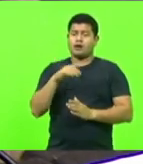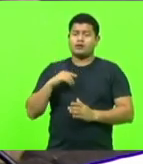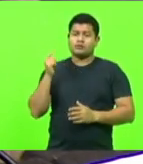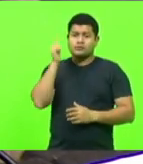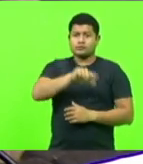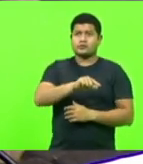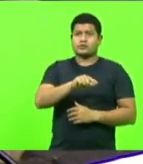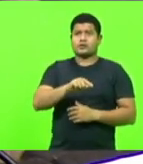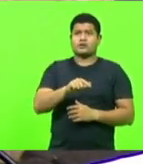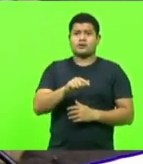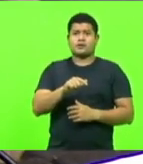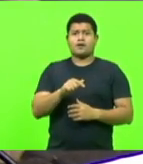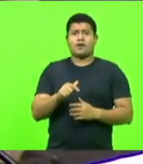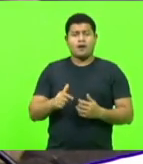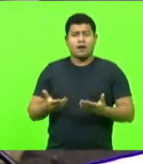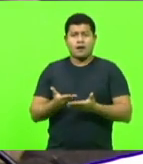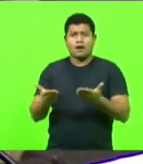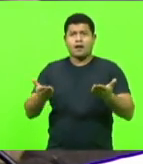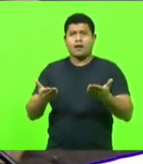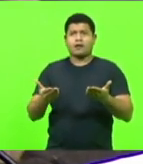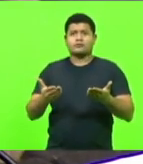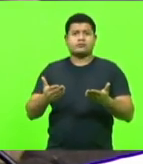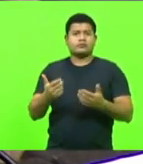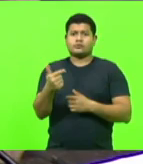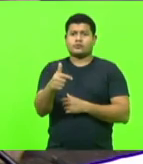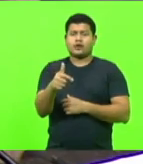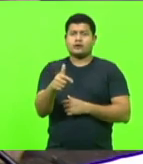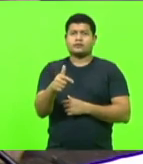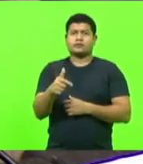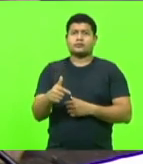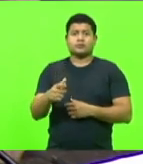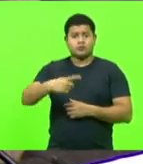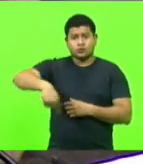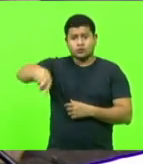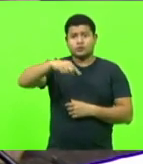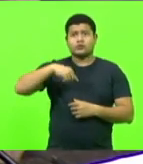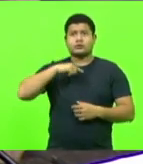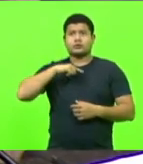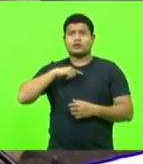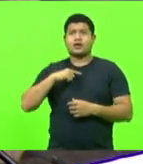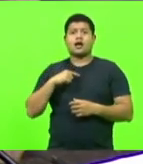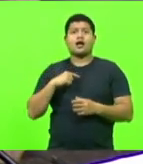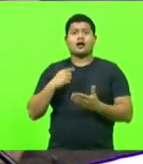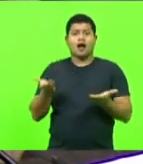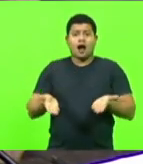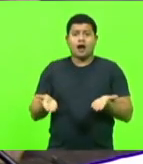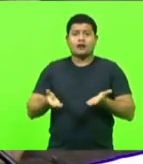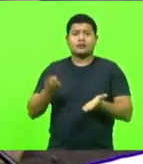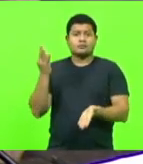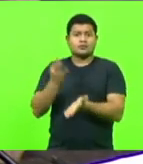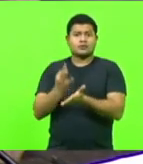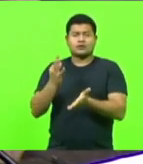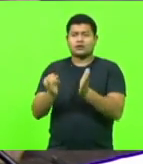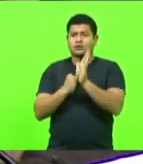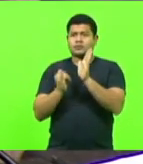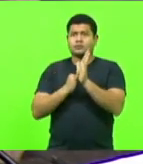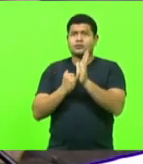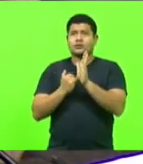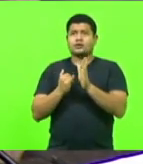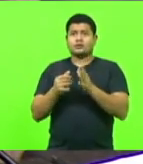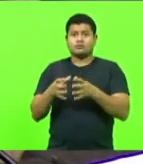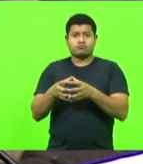prosperidade do seu povo com esse tamanho não existe. e nós temos uma carga tributária do tamanho que temos